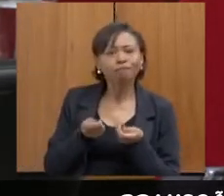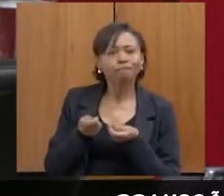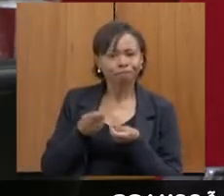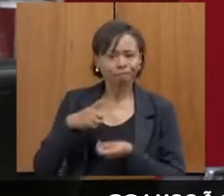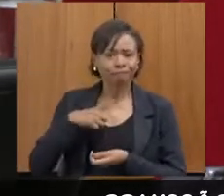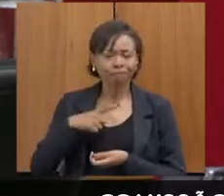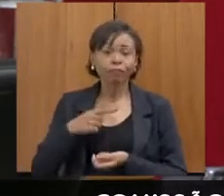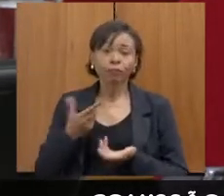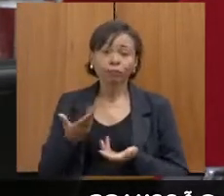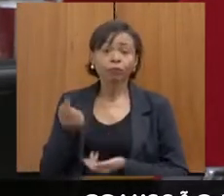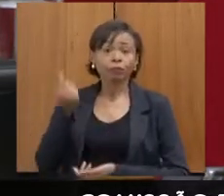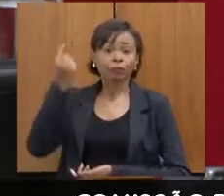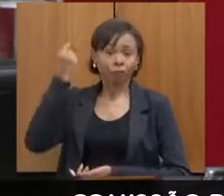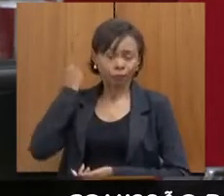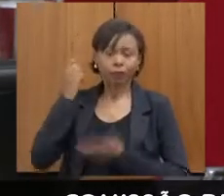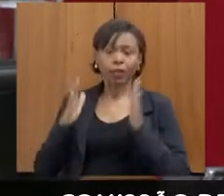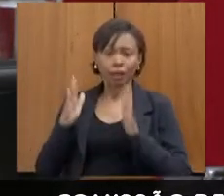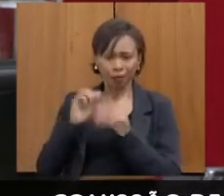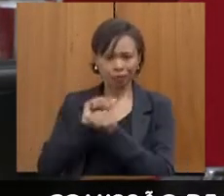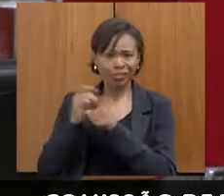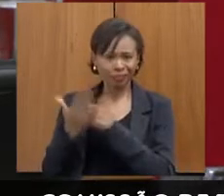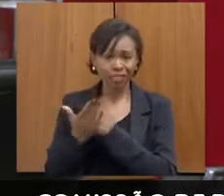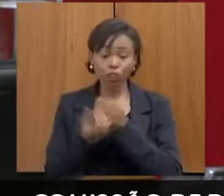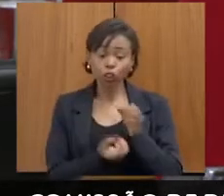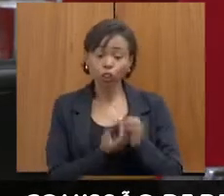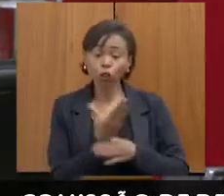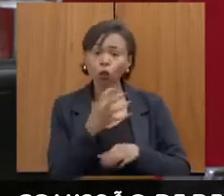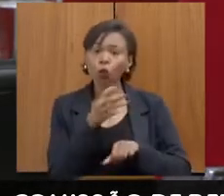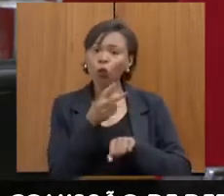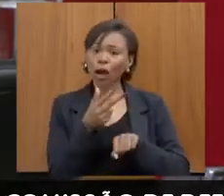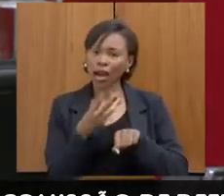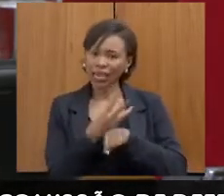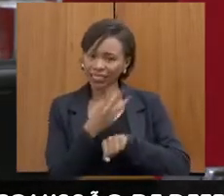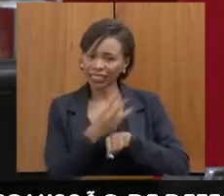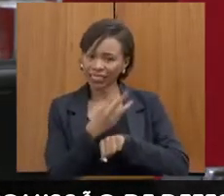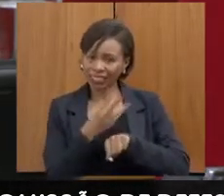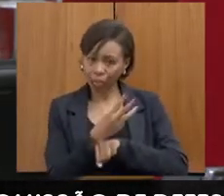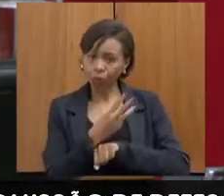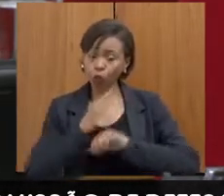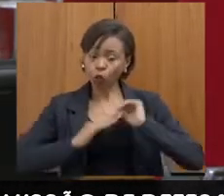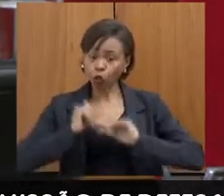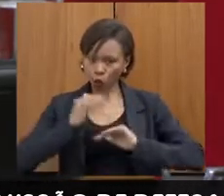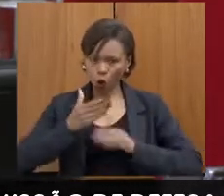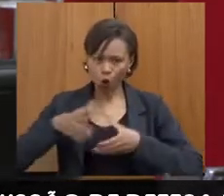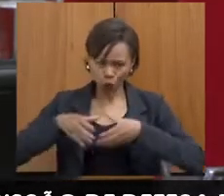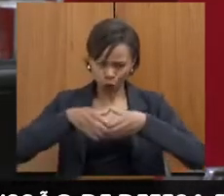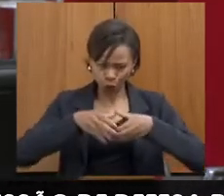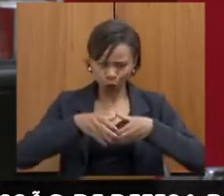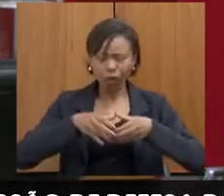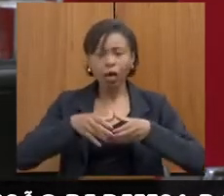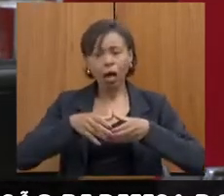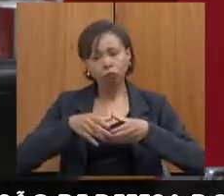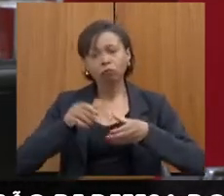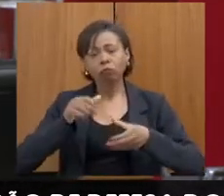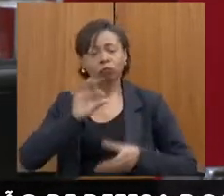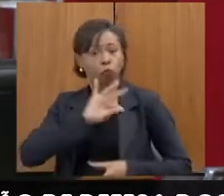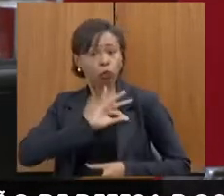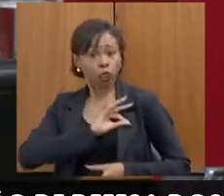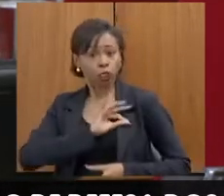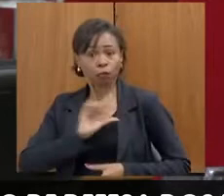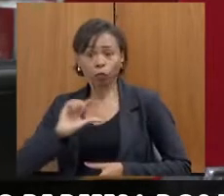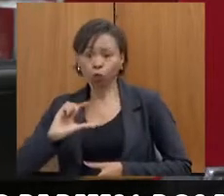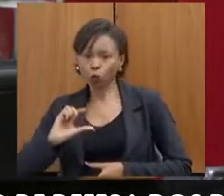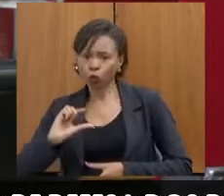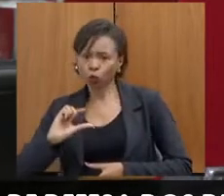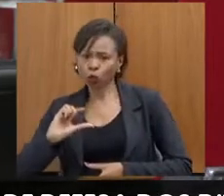também, como eu mencionei aqui, um WhatsApp corporativo. A polícia mandou o chip, a gente comprou o telefone celular e aí a gente